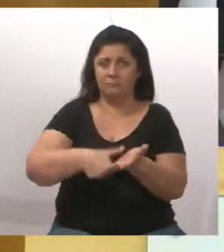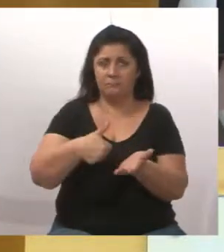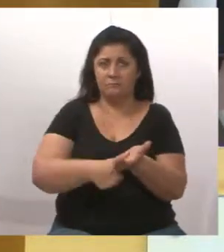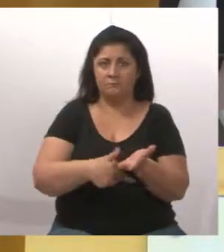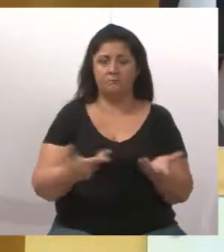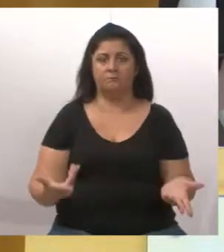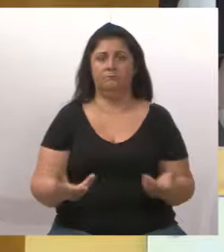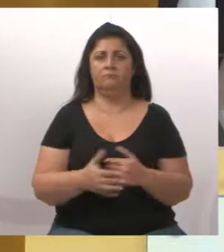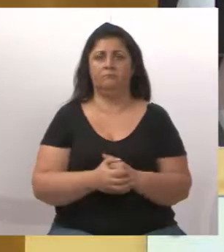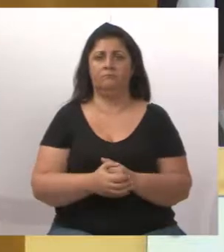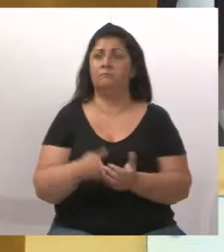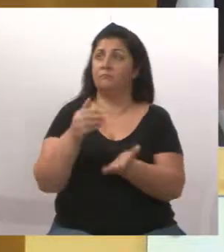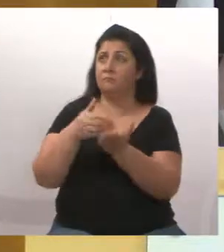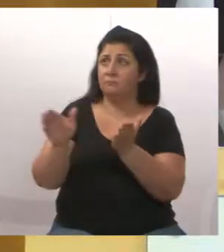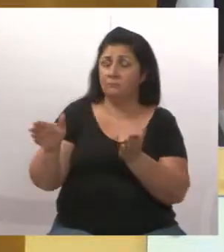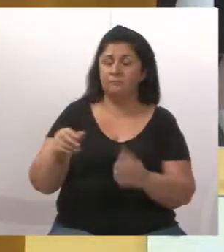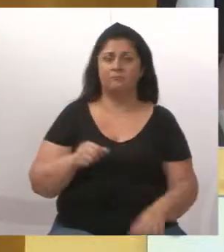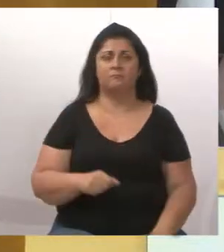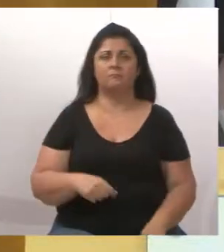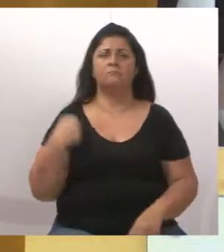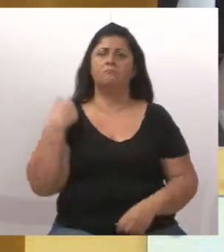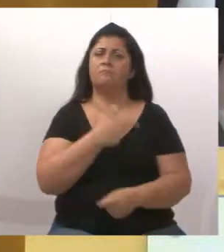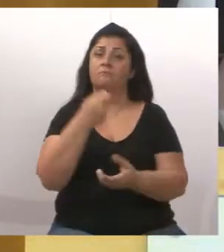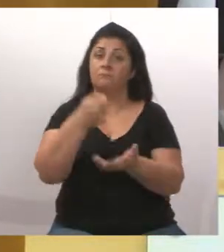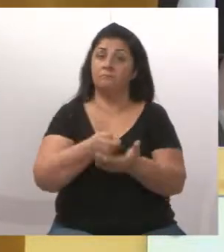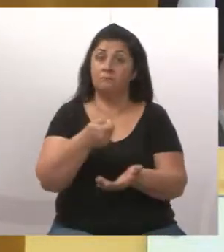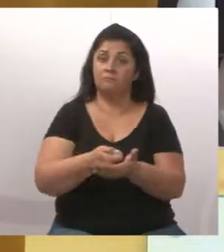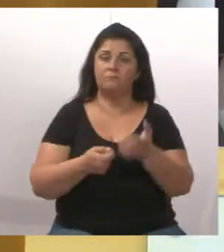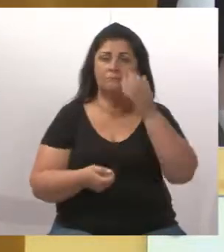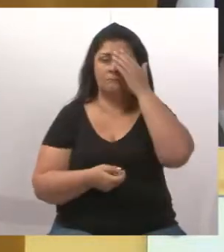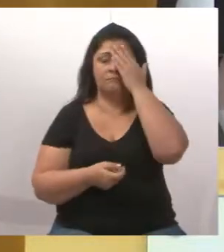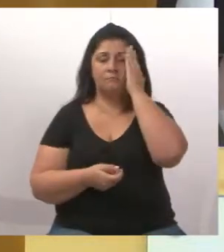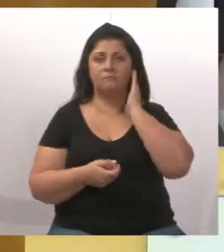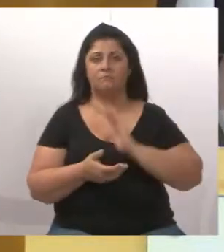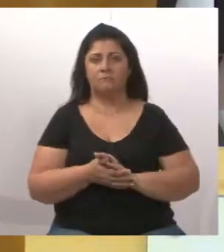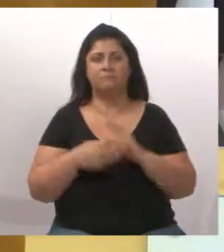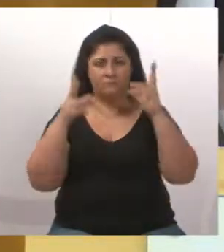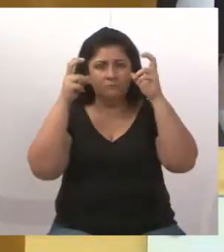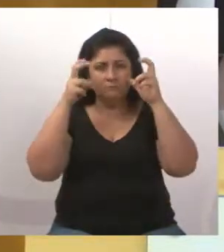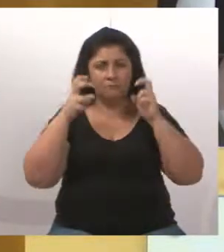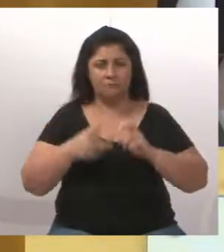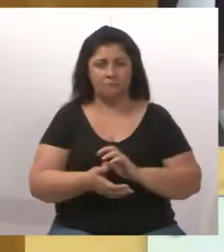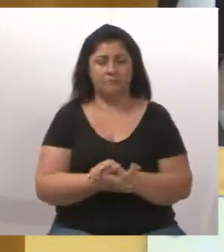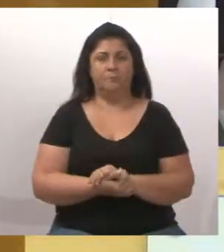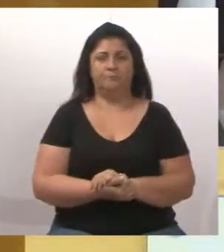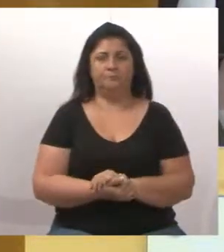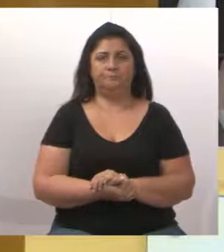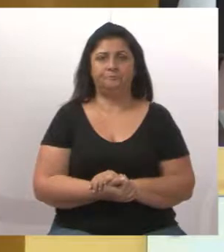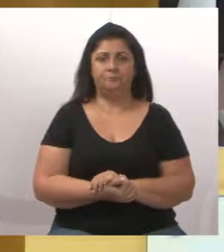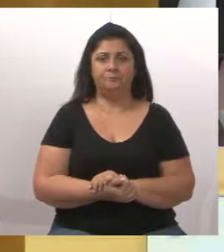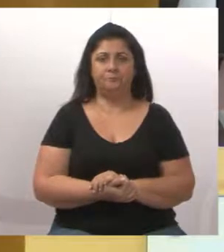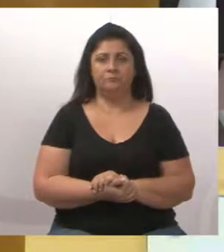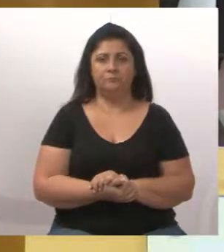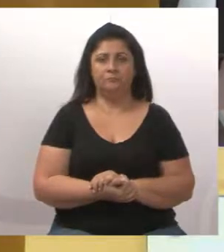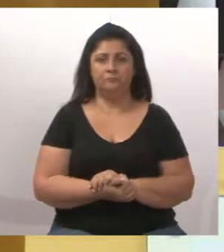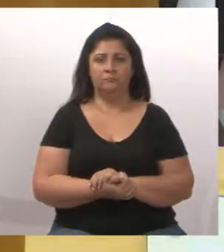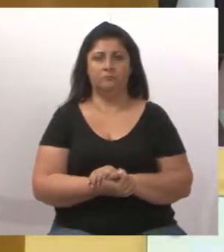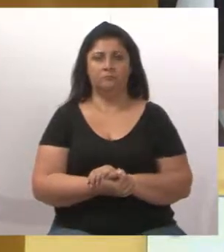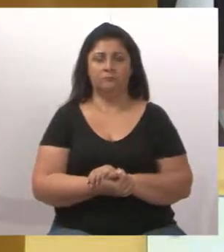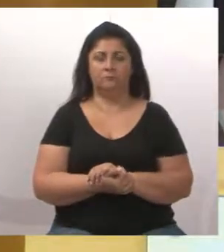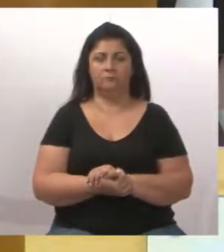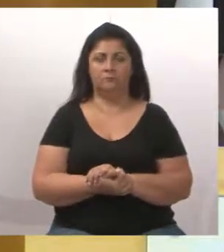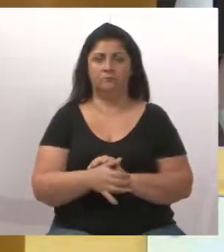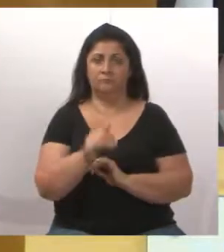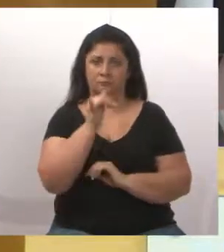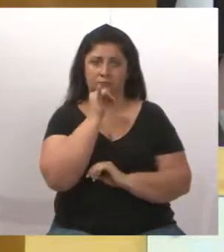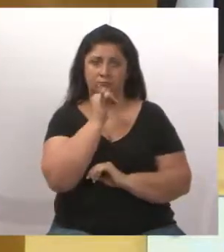oficializando a nossa cobrança. Perceba o seguinte, que, no caso